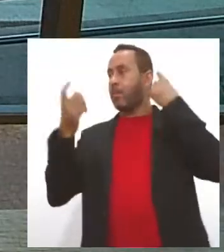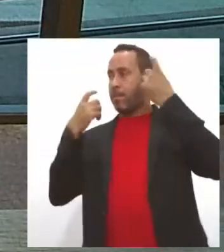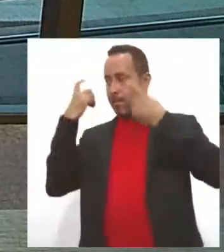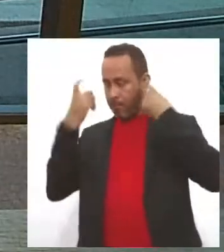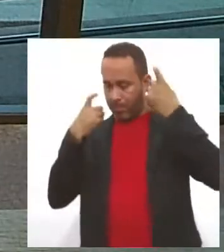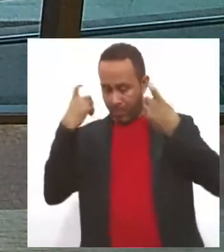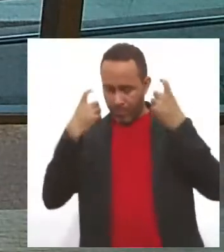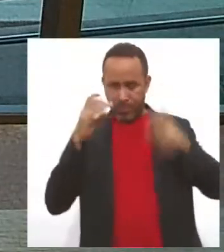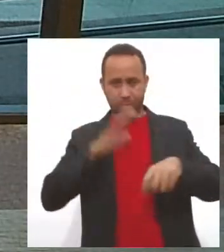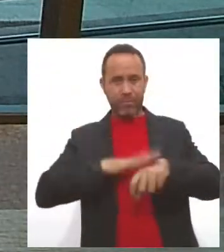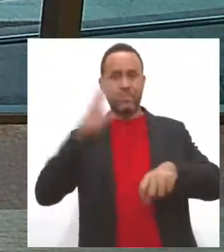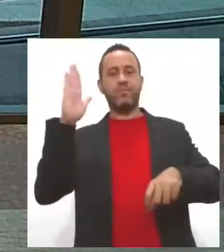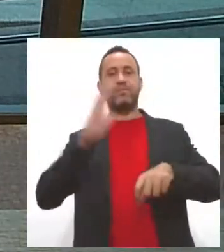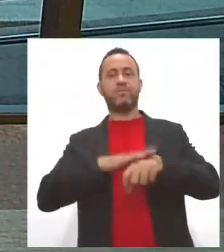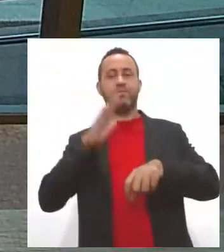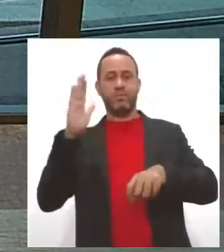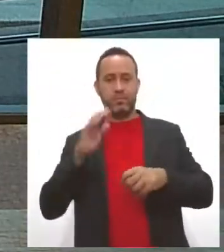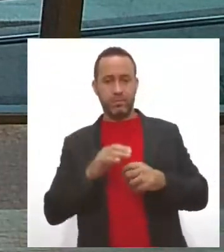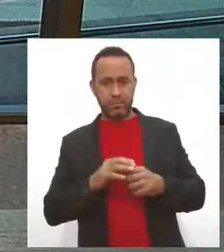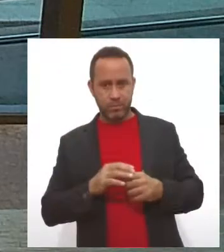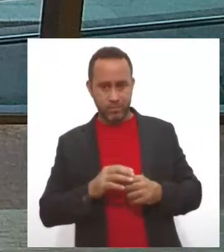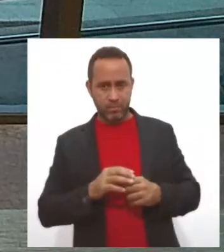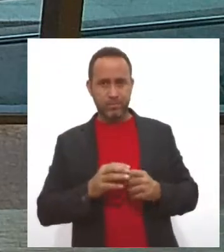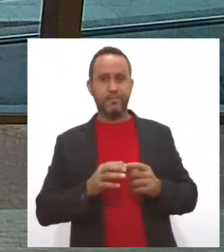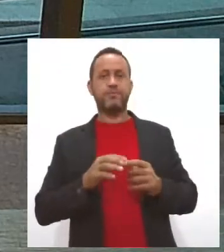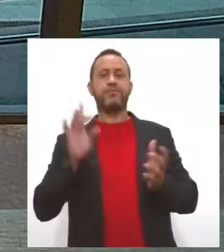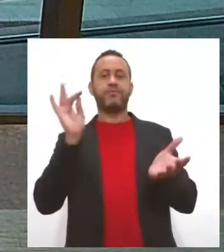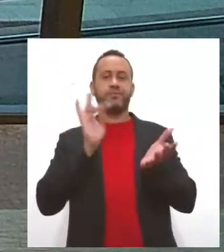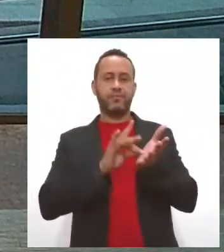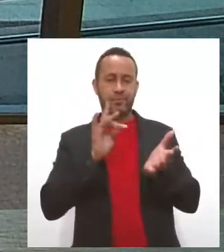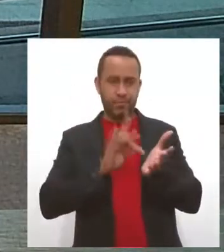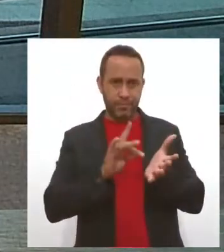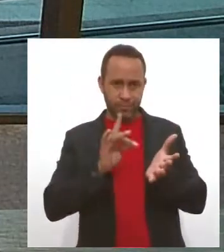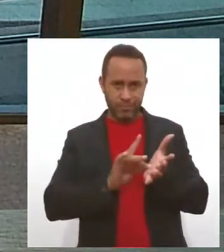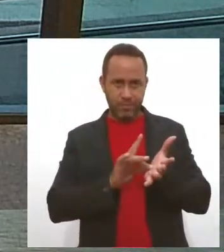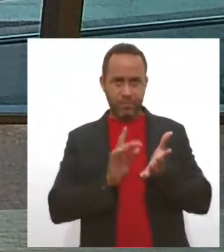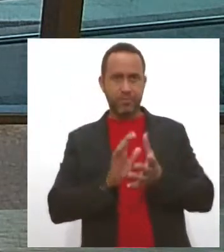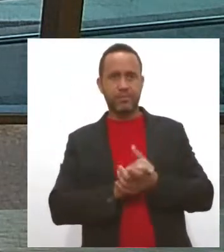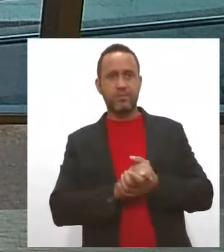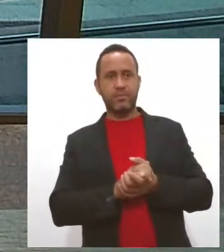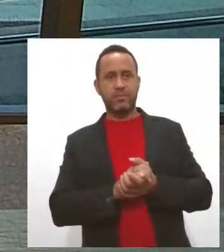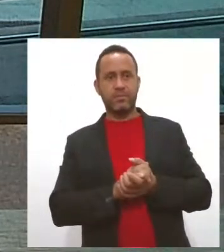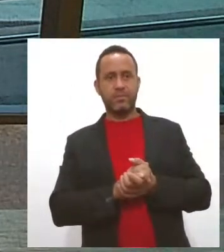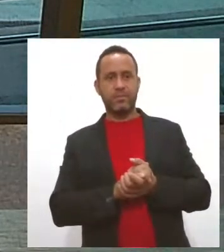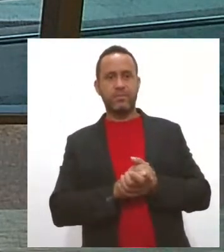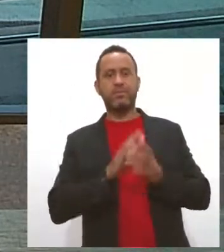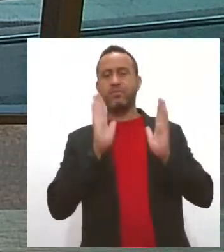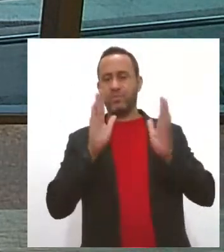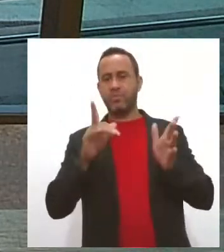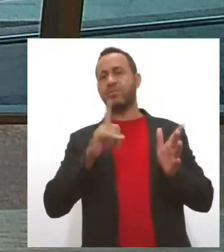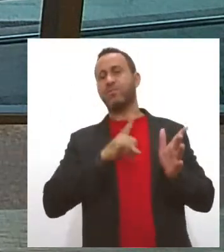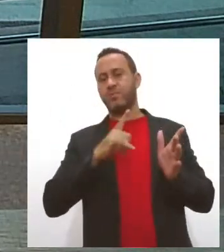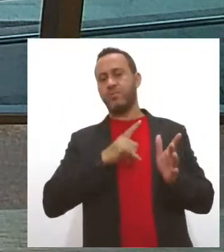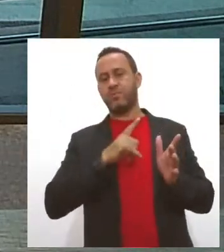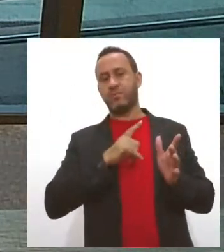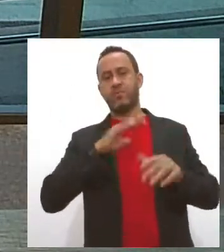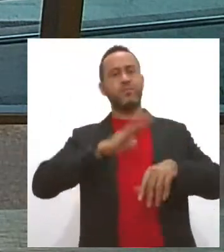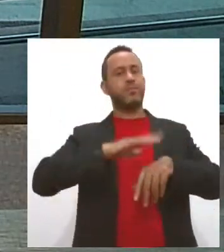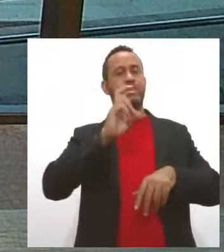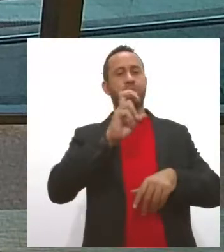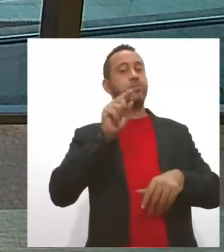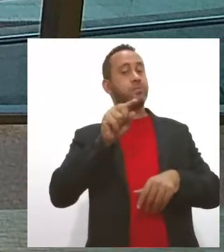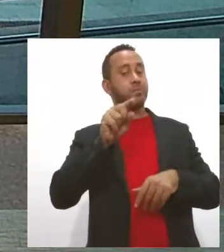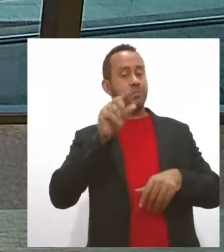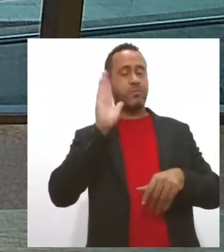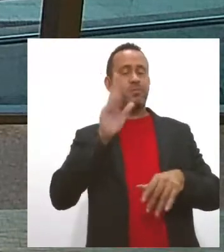a gente, né? Essa falta de Porque você imagina, a gente já teve mais de cinco mil casos em uma